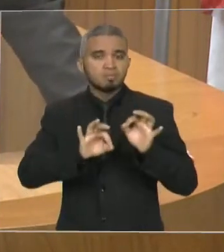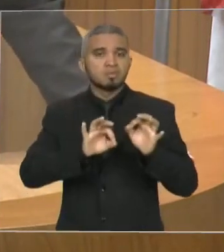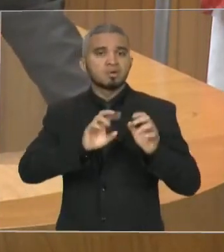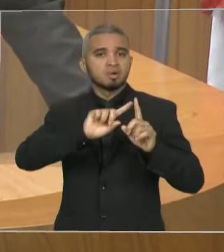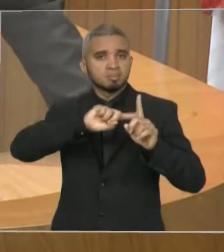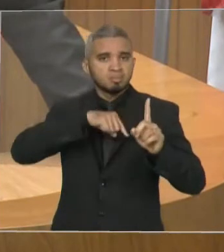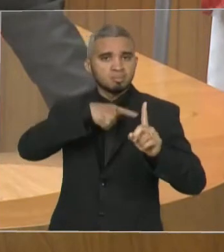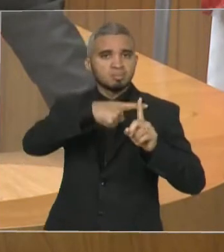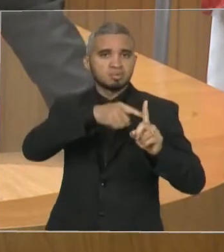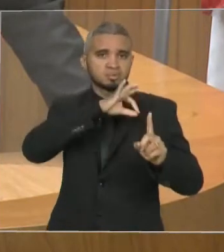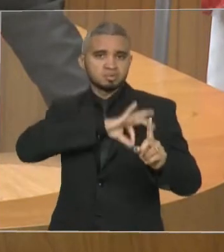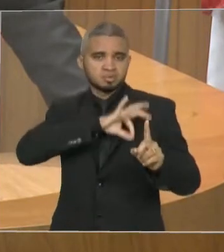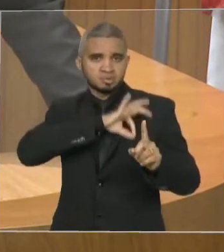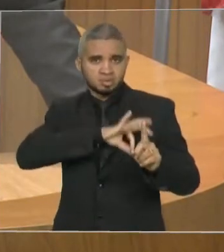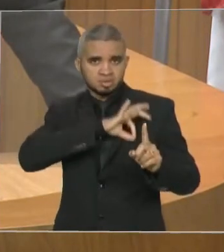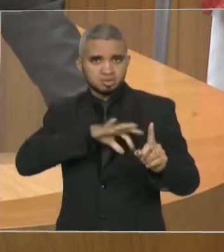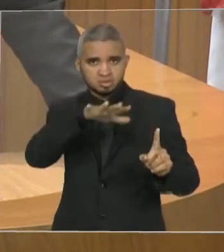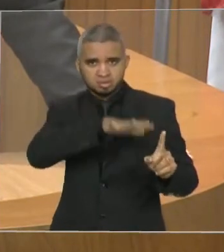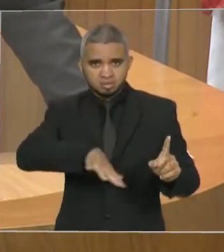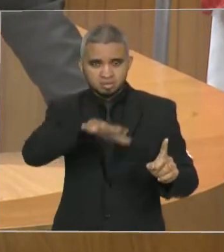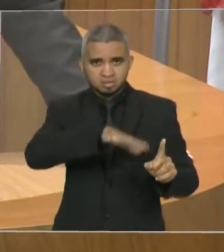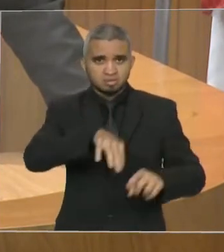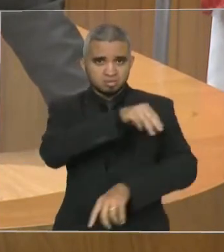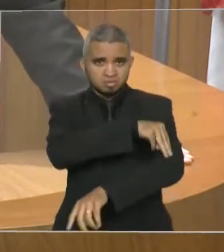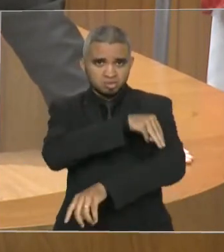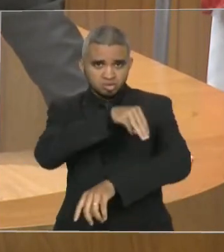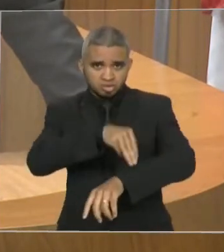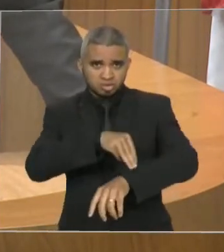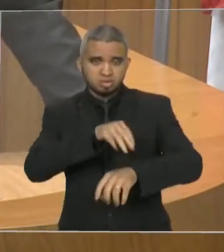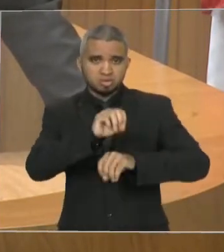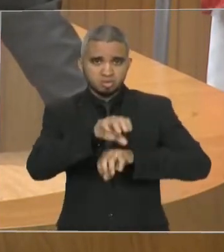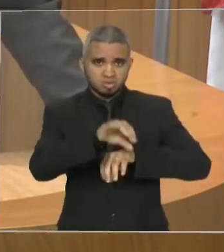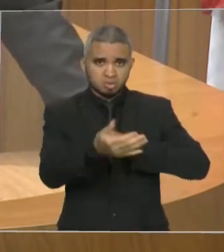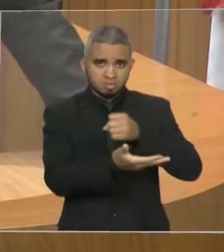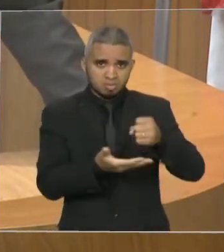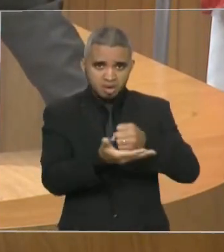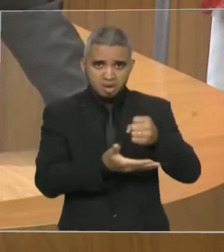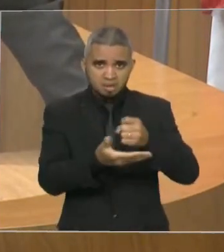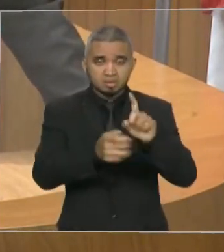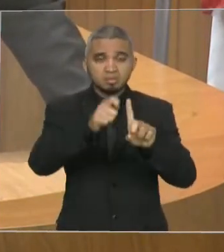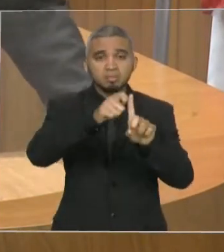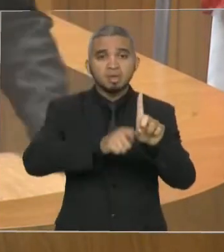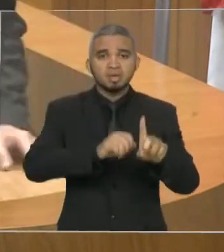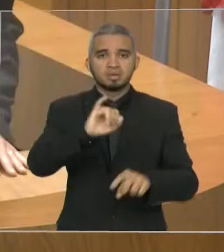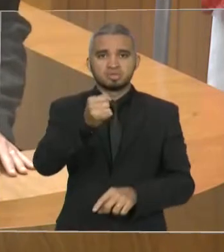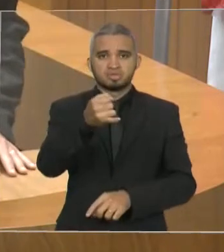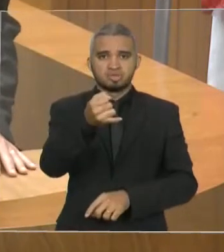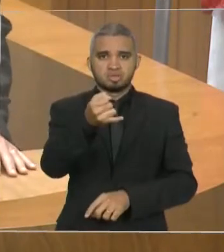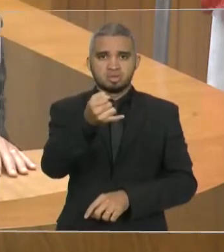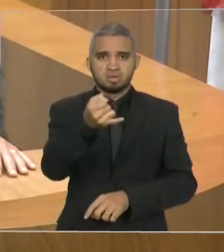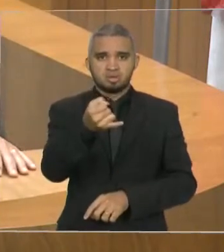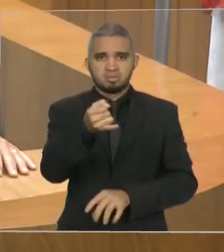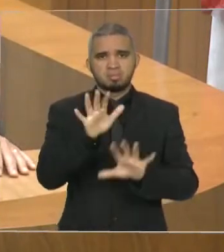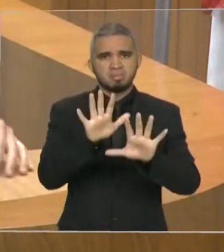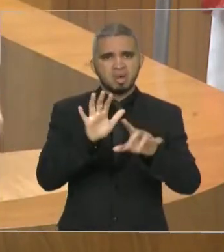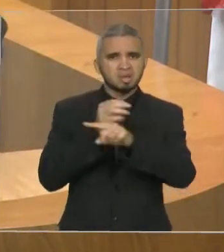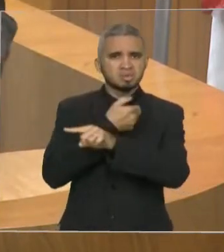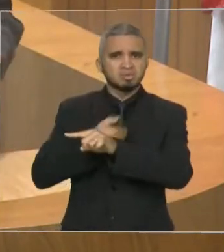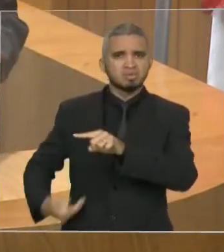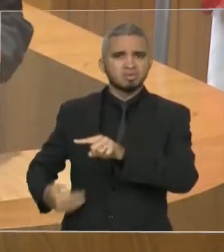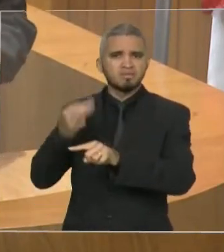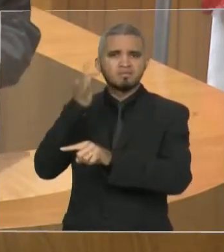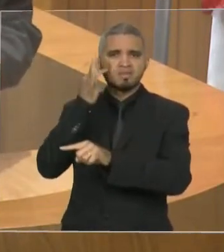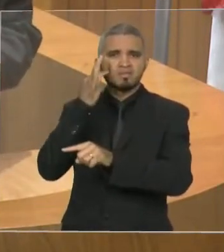vencimento do subgrupo magistério da educação básica no mês de janeiro. E o que é que faz o excelentíssimo senhor